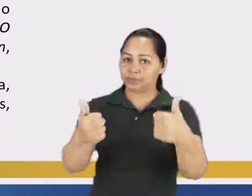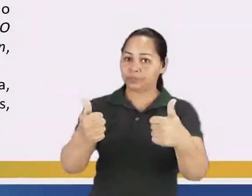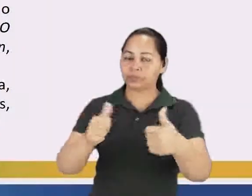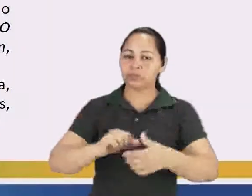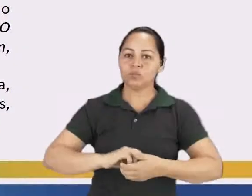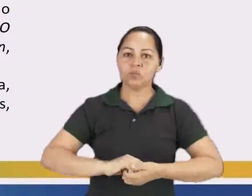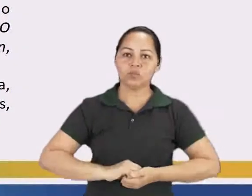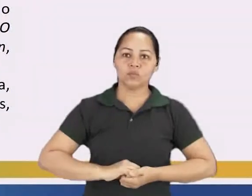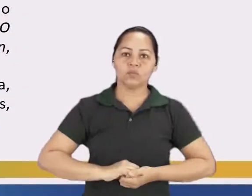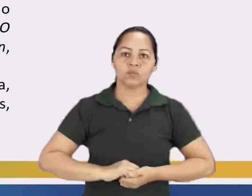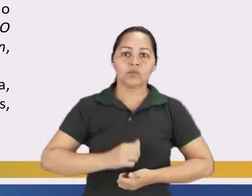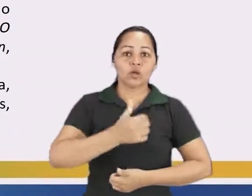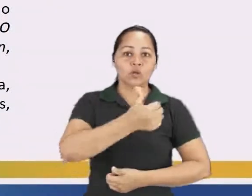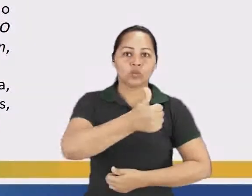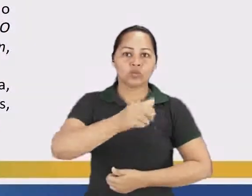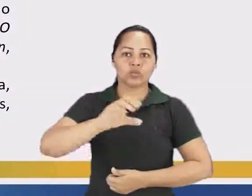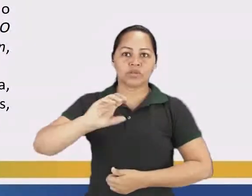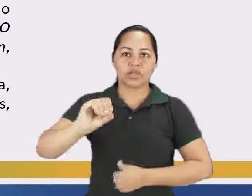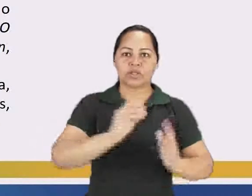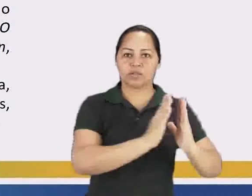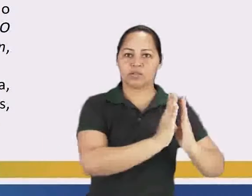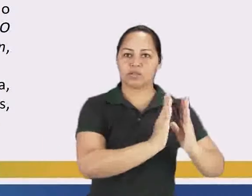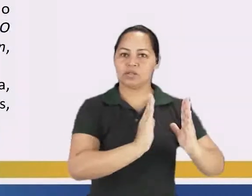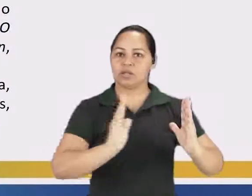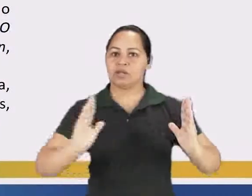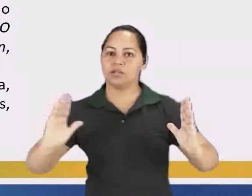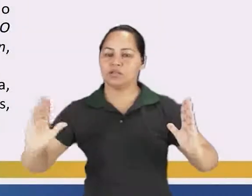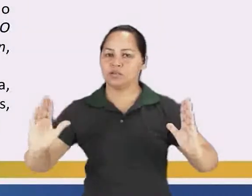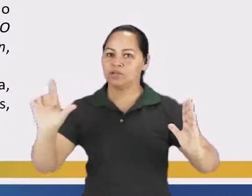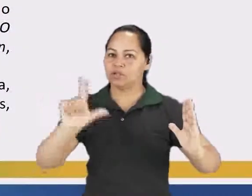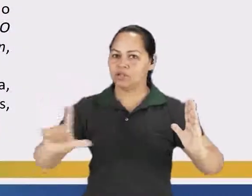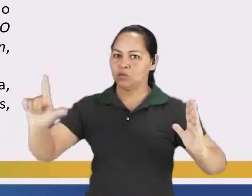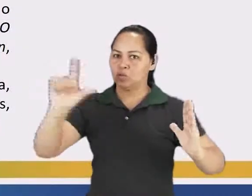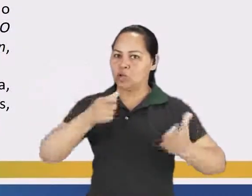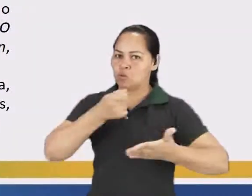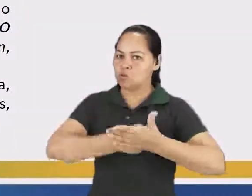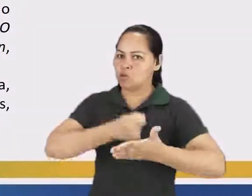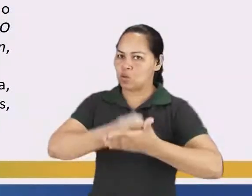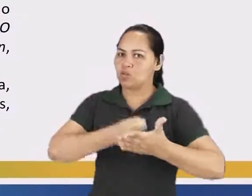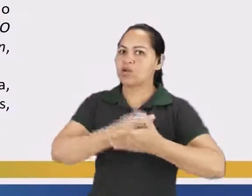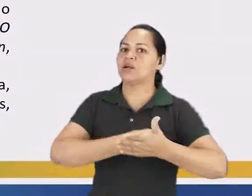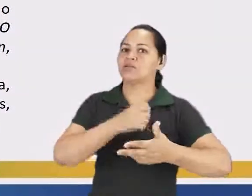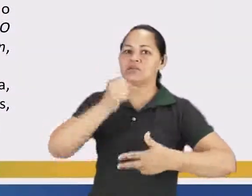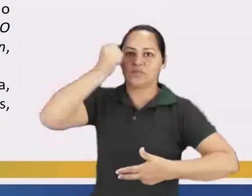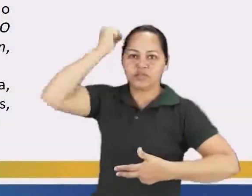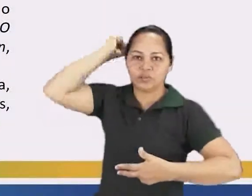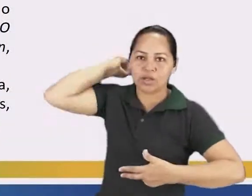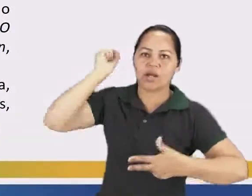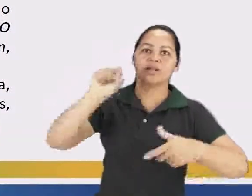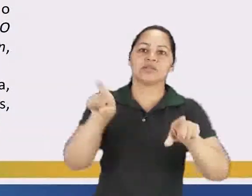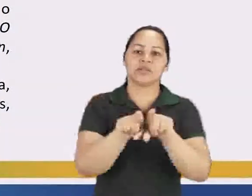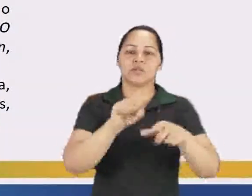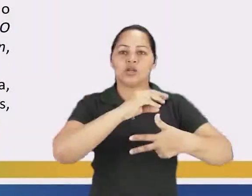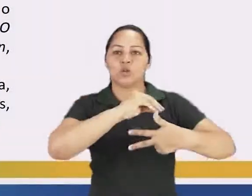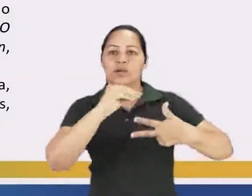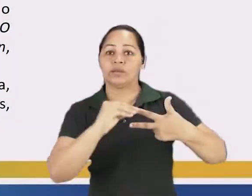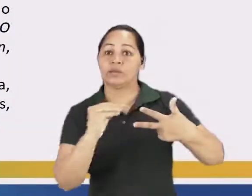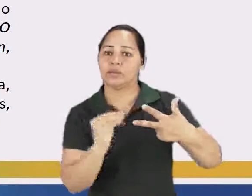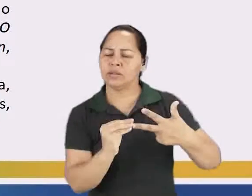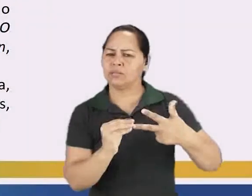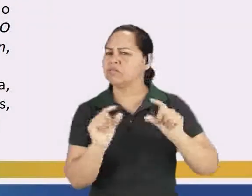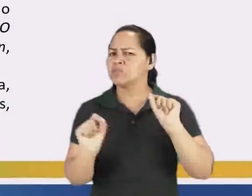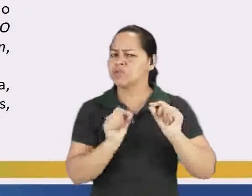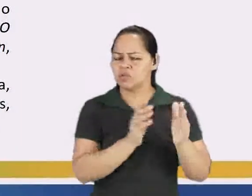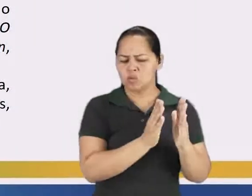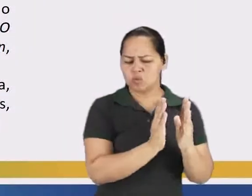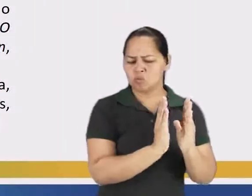Então, os dez clássicos da literatura mais cobrados nos vestibulares, você sabe quais são? E quando eu falo em clássicos, eu tô